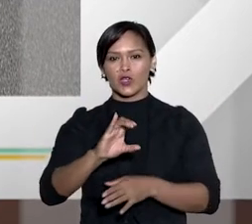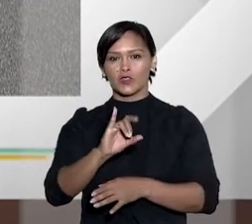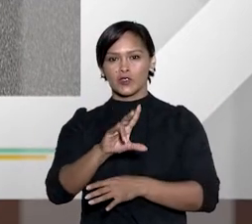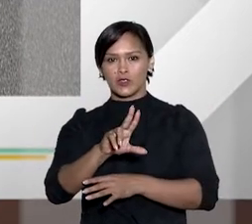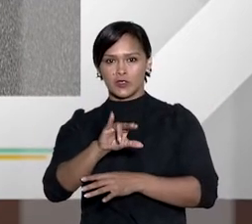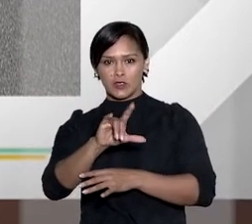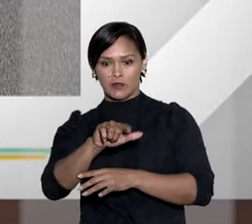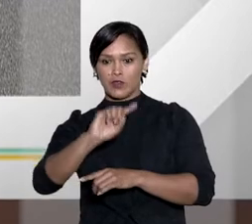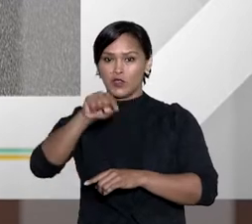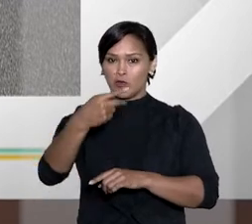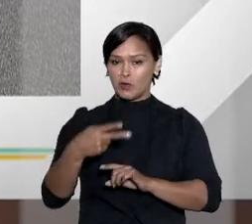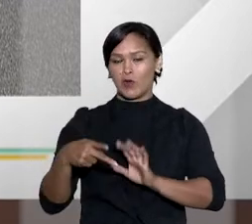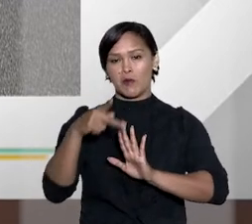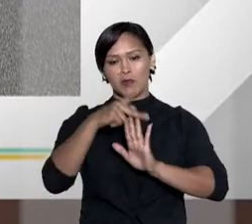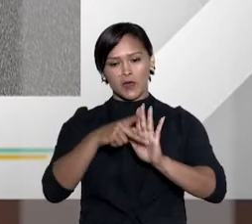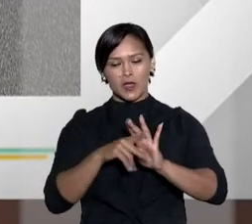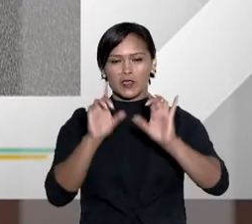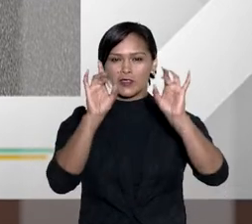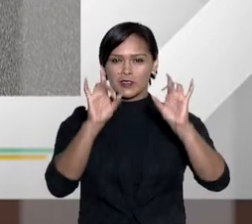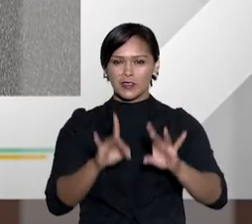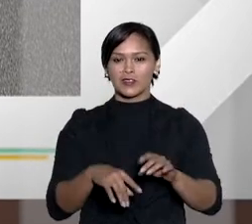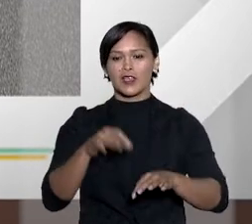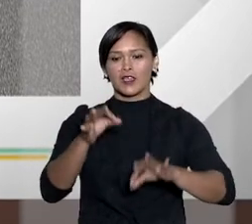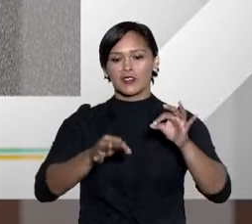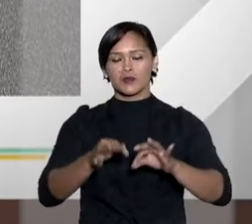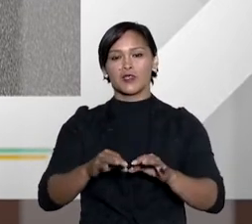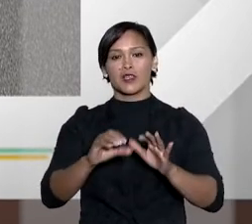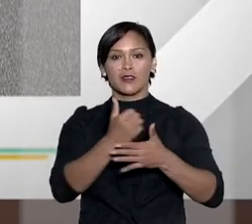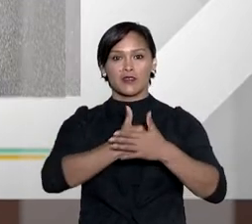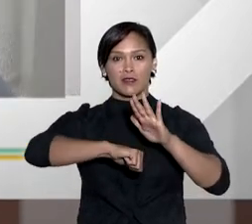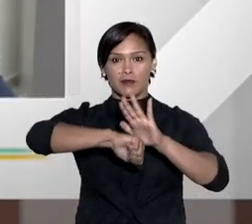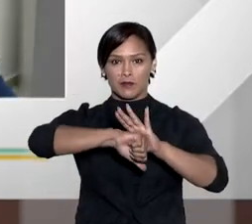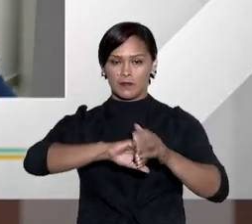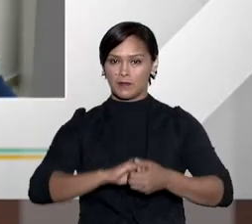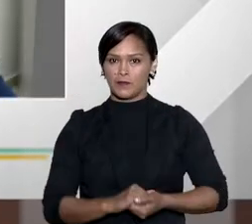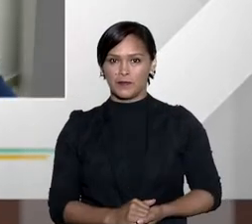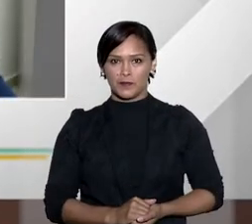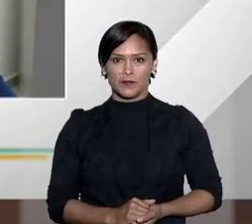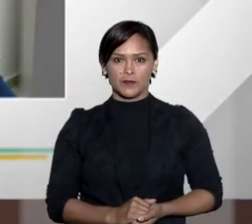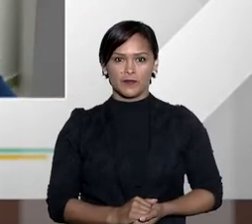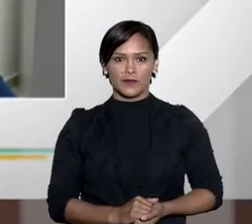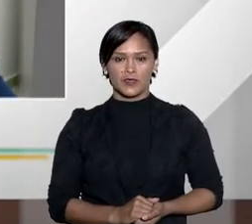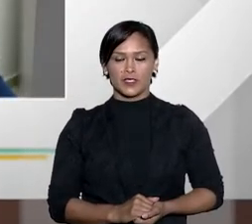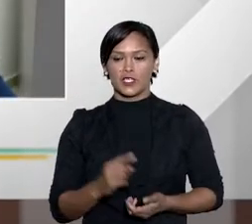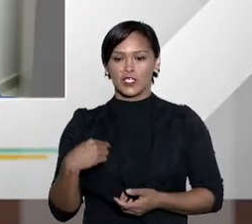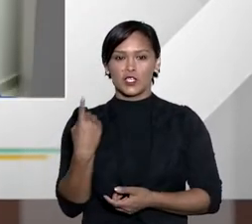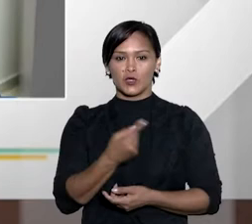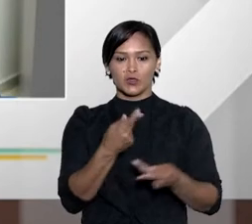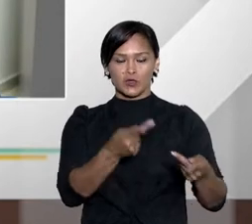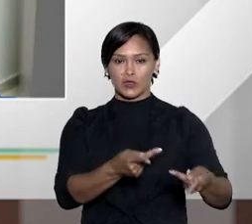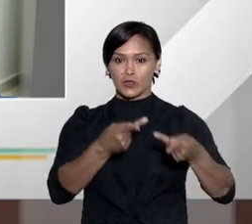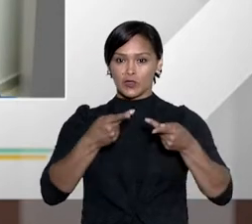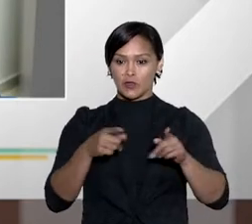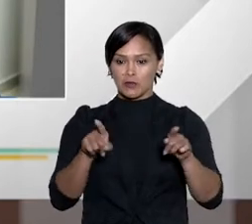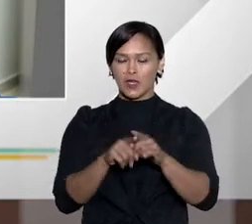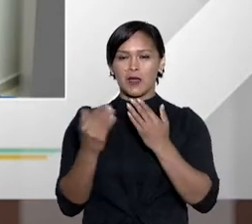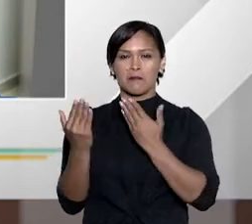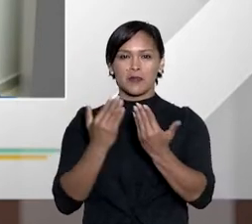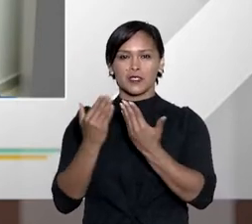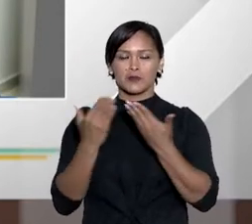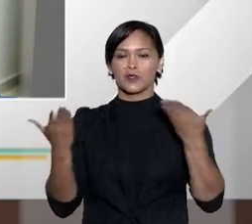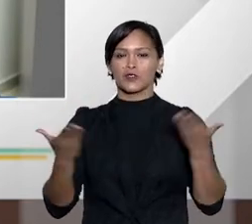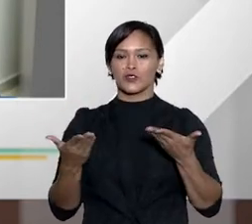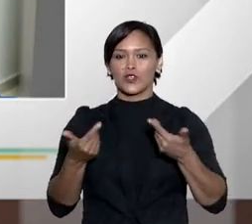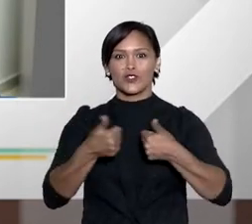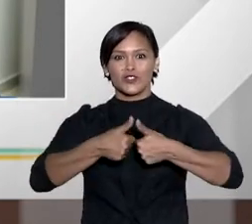No próximo programa, a gente vai destacar os Juizados Especiais Criminais. E os nossos convidados para esse bate-papo de hoje